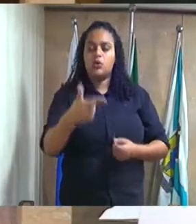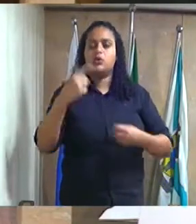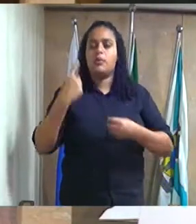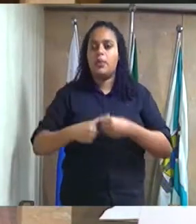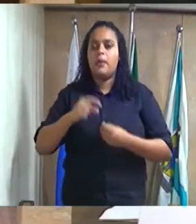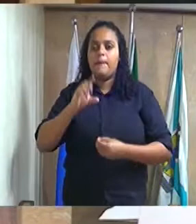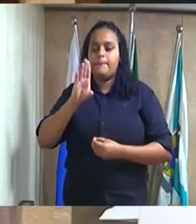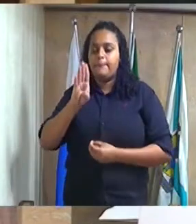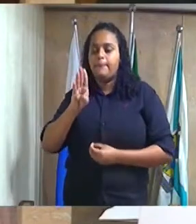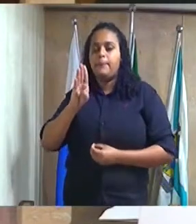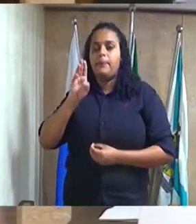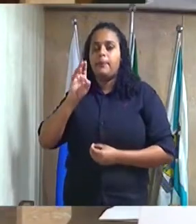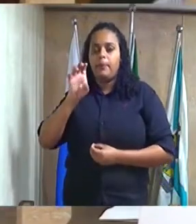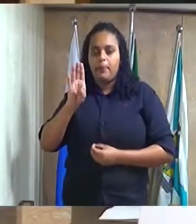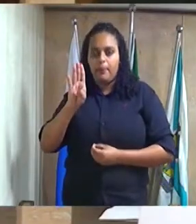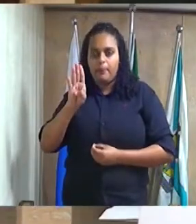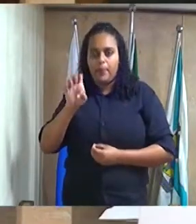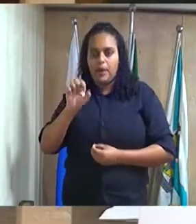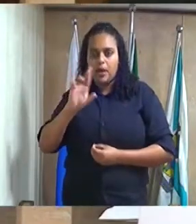distrito deste município.